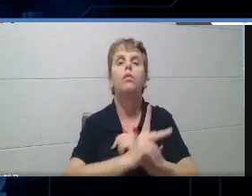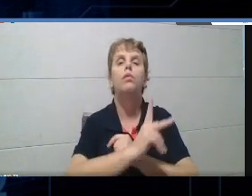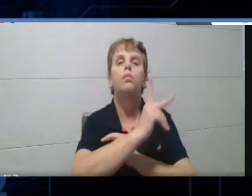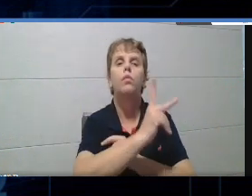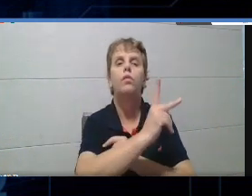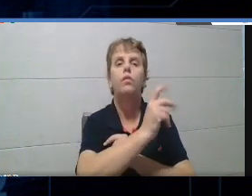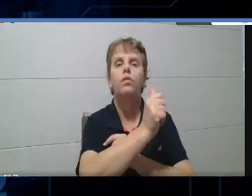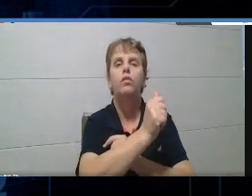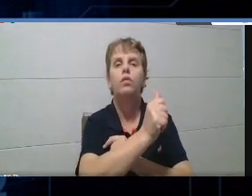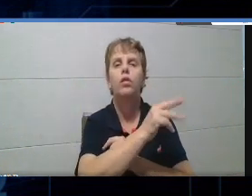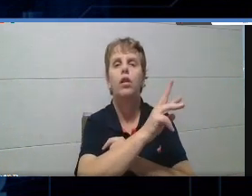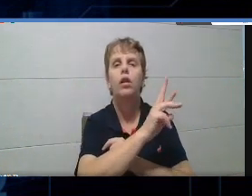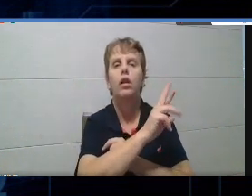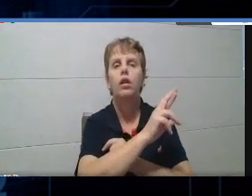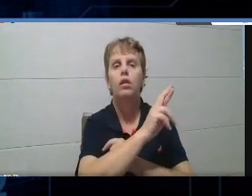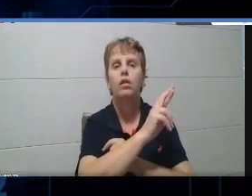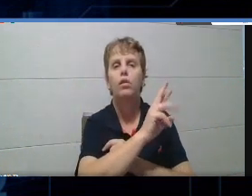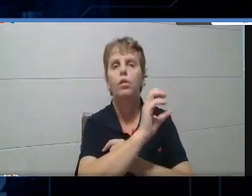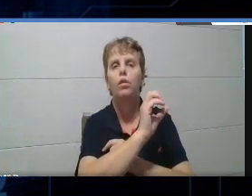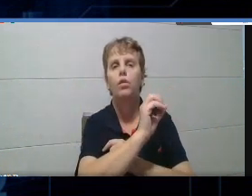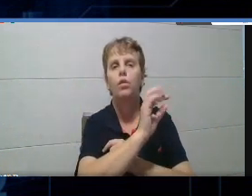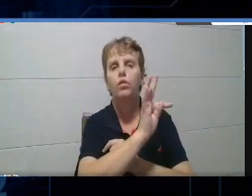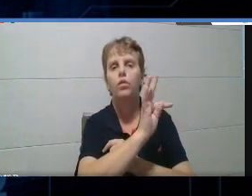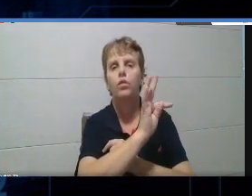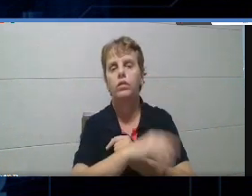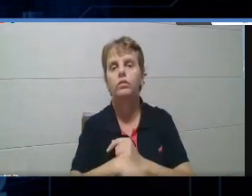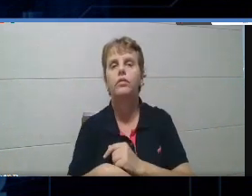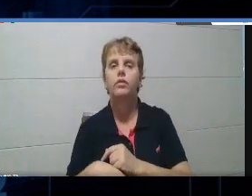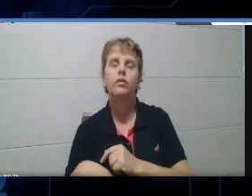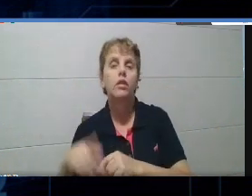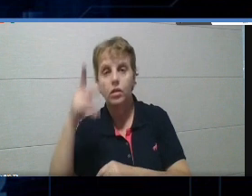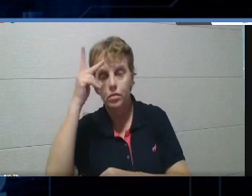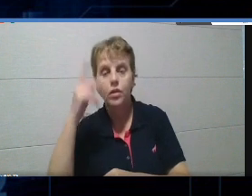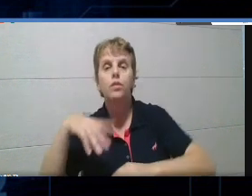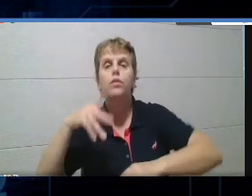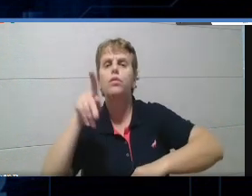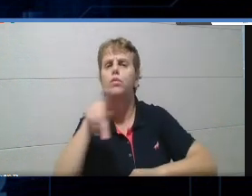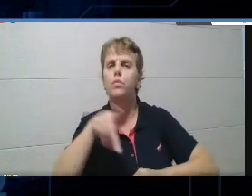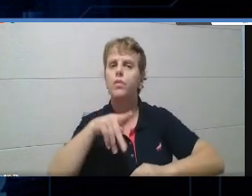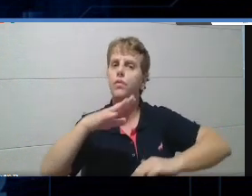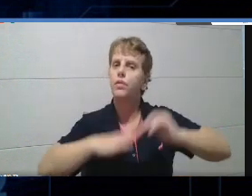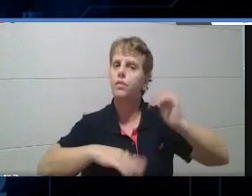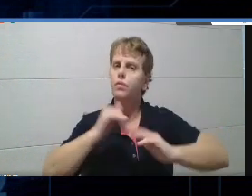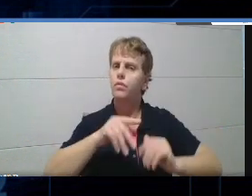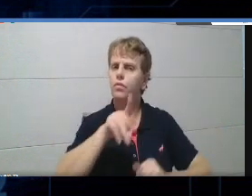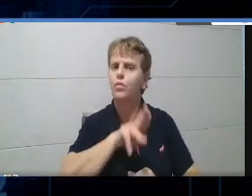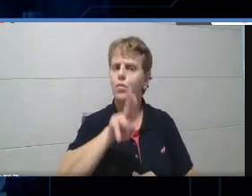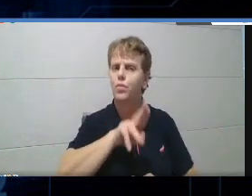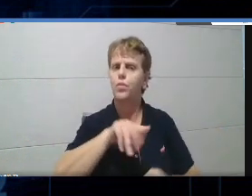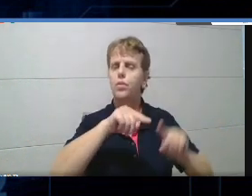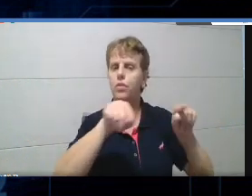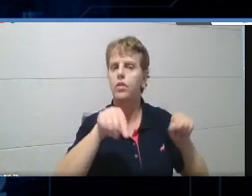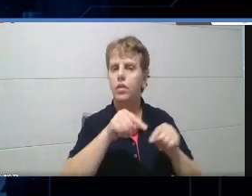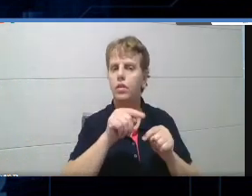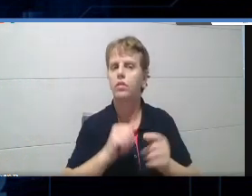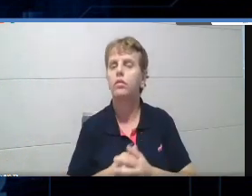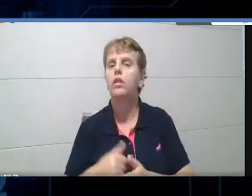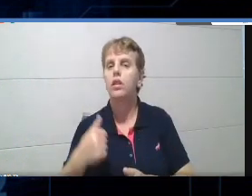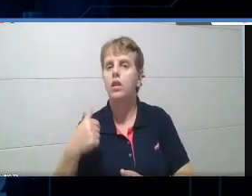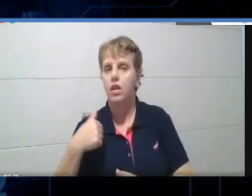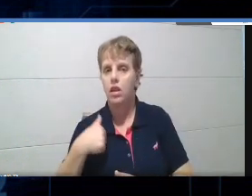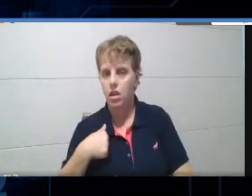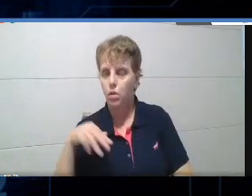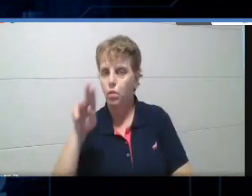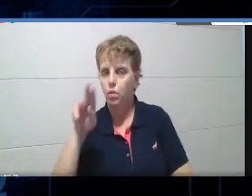Que é uma ferramenta muito conhecida pelos docentes, né? Eles utilizam isso em sala de aula. Eu utilizo esta